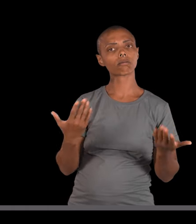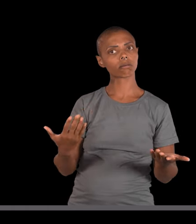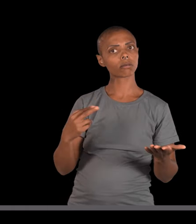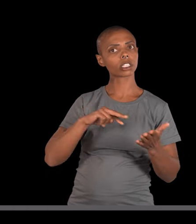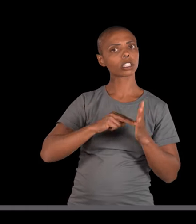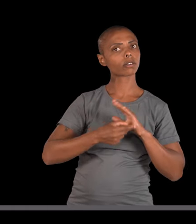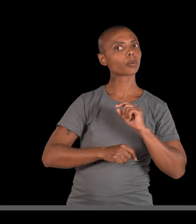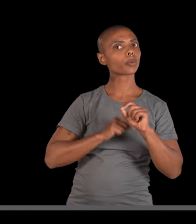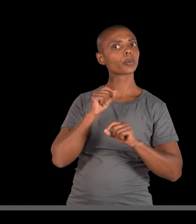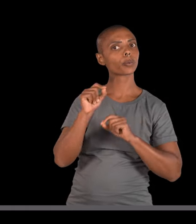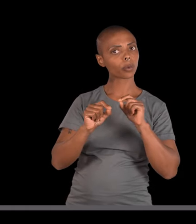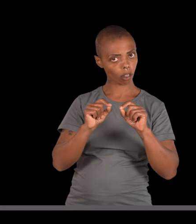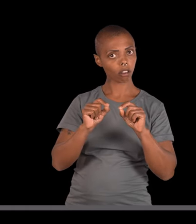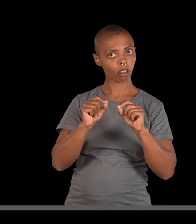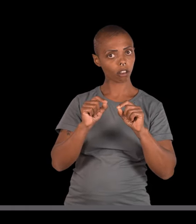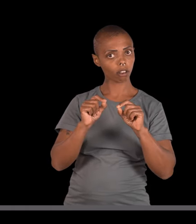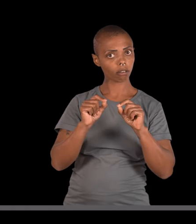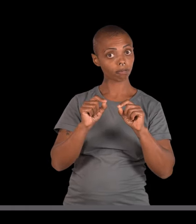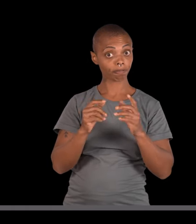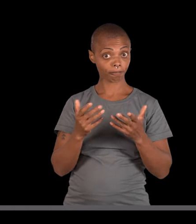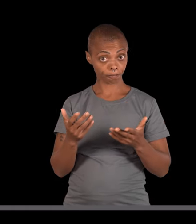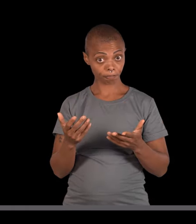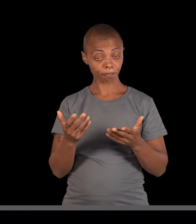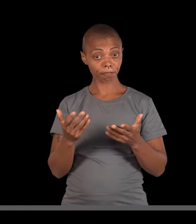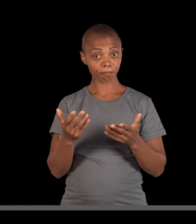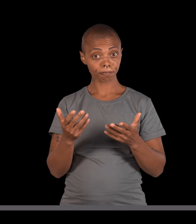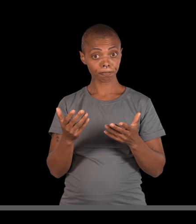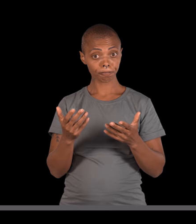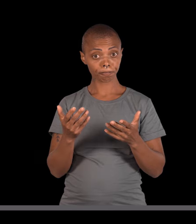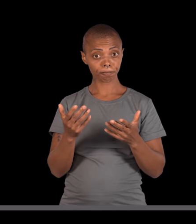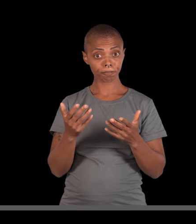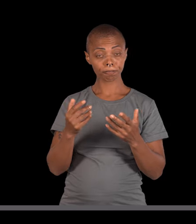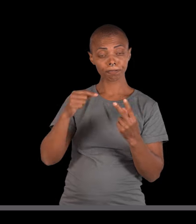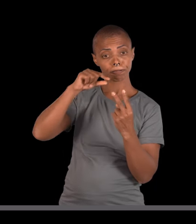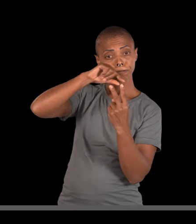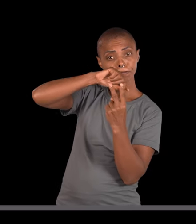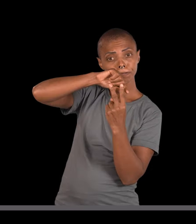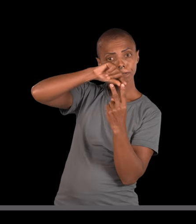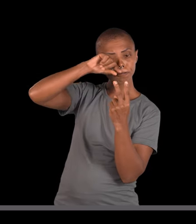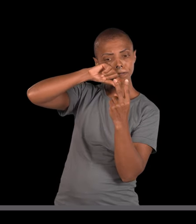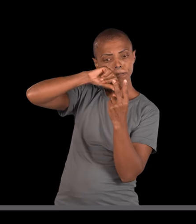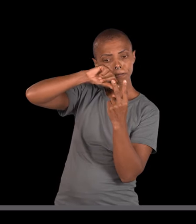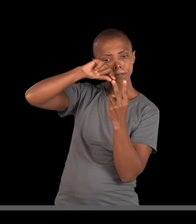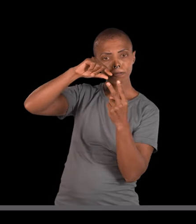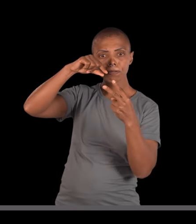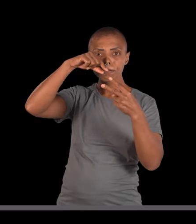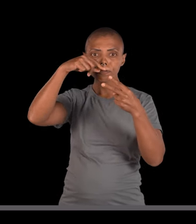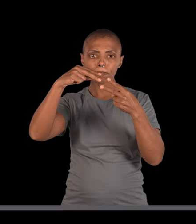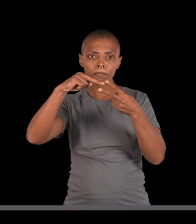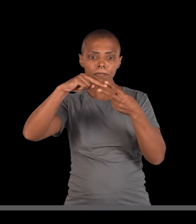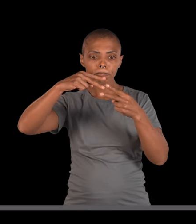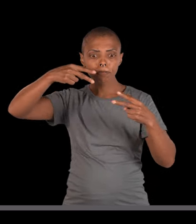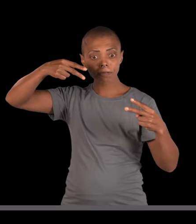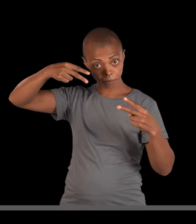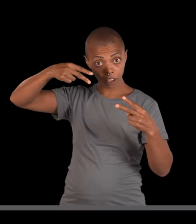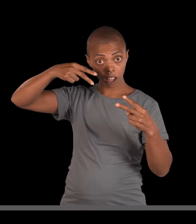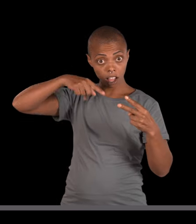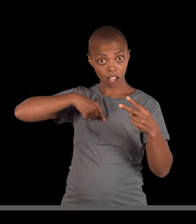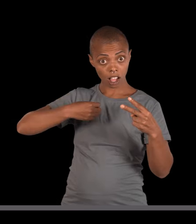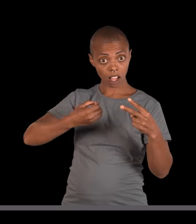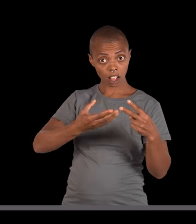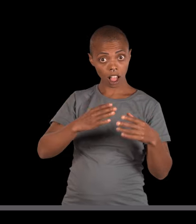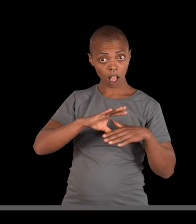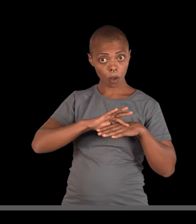Caramba, o que que isso significa dizer que o alelo causador da doença